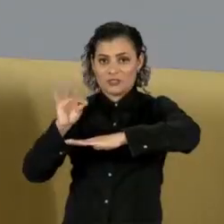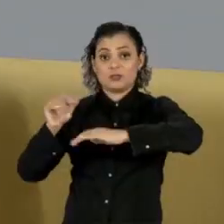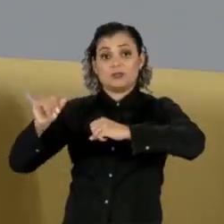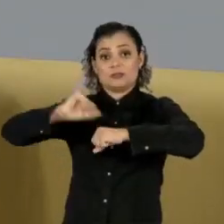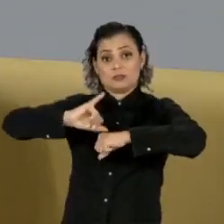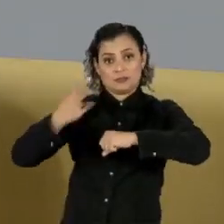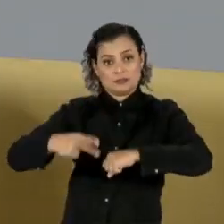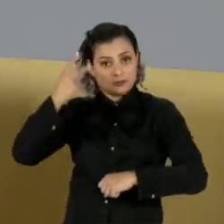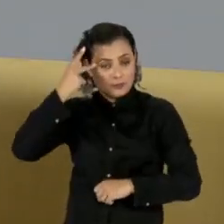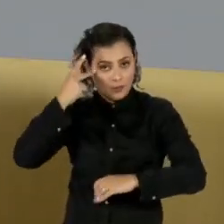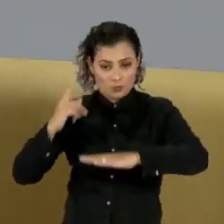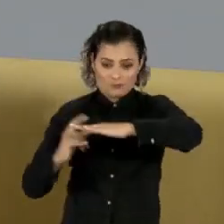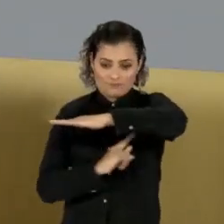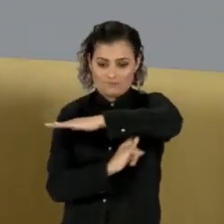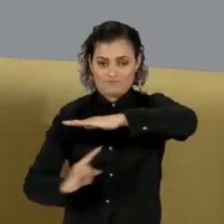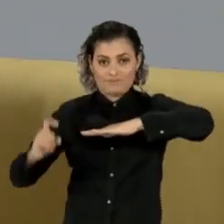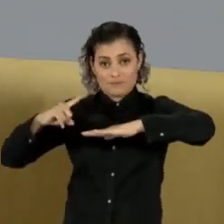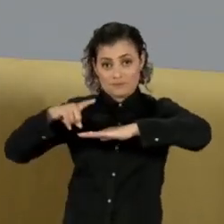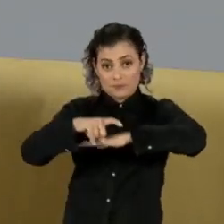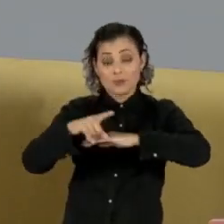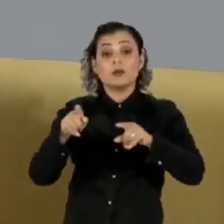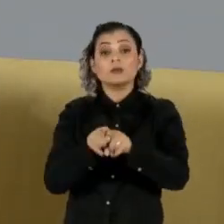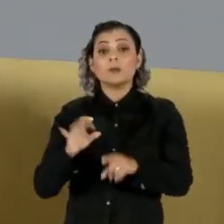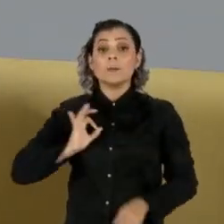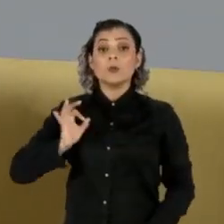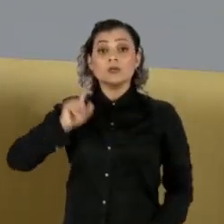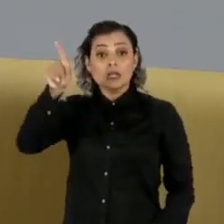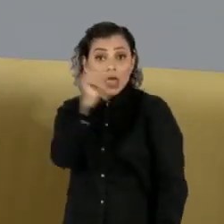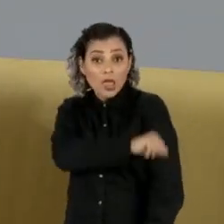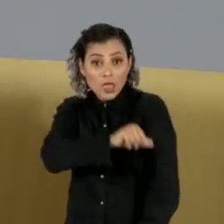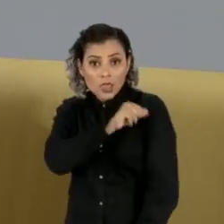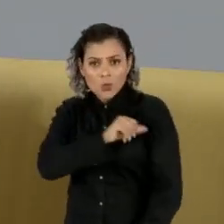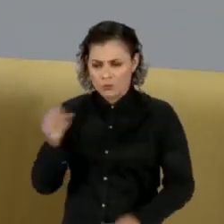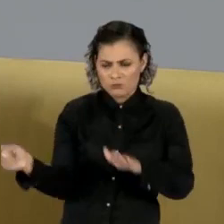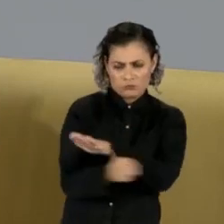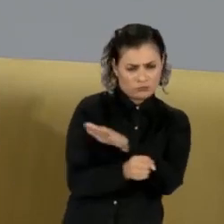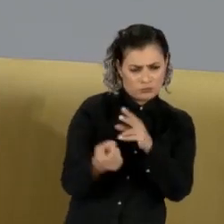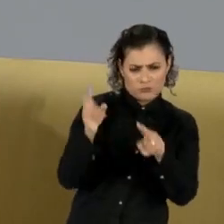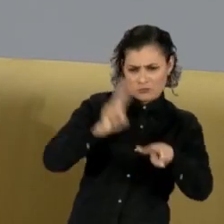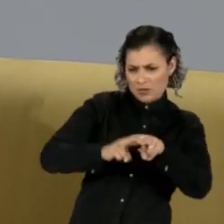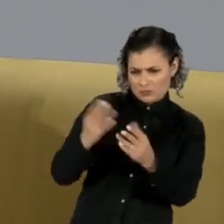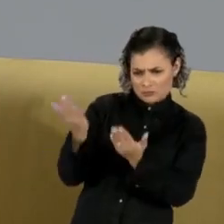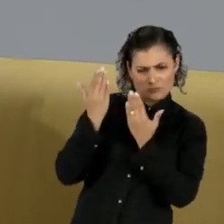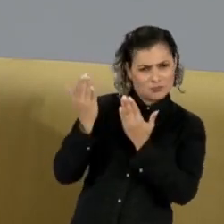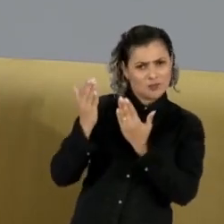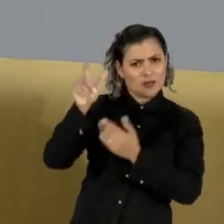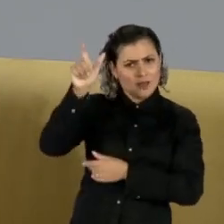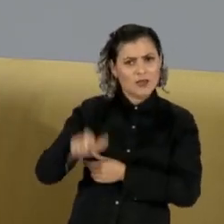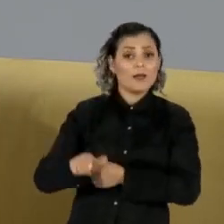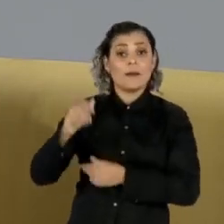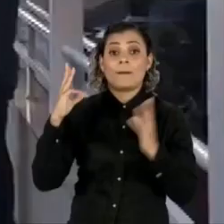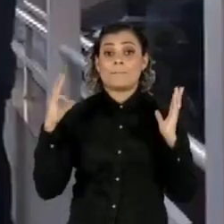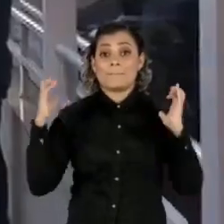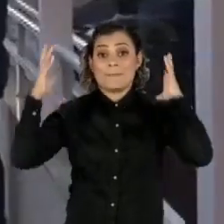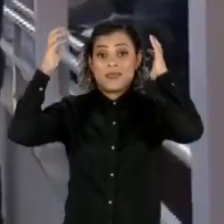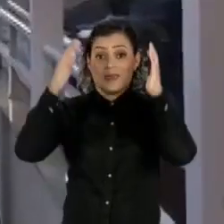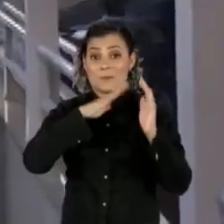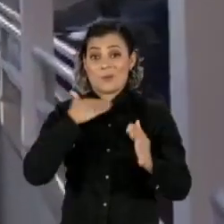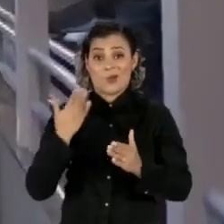E a Polícia Civil do Rio de Janeiro prende suspeitos de atrapalhar as investigações do assassinato da vereadora Marielle Franco.